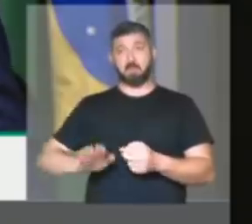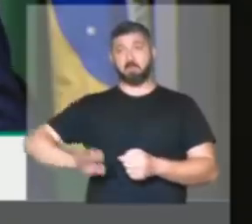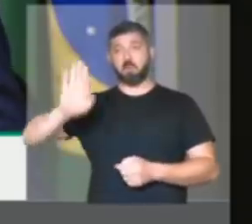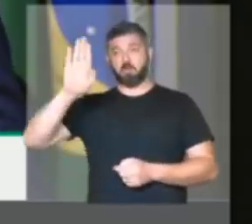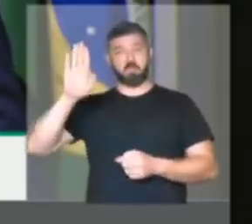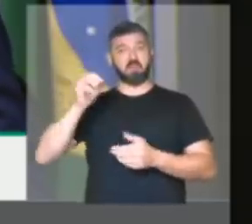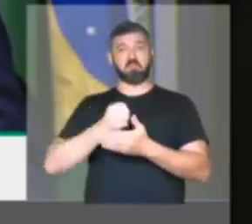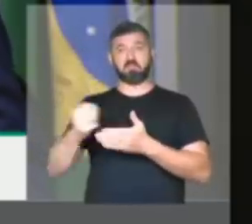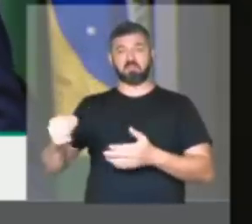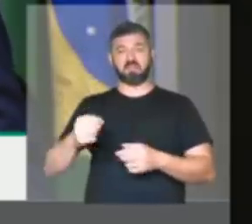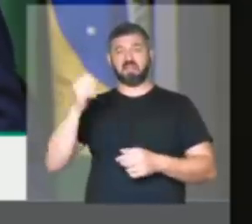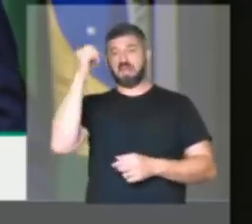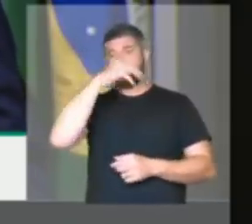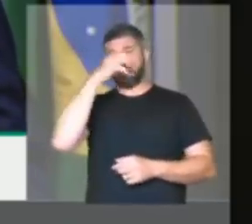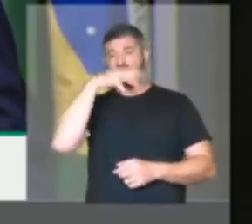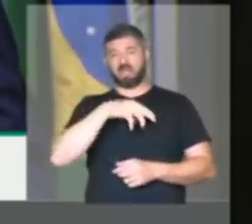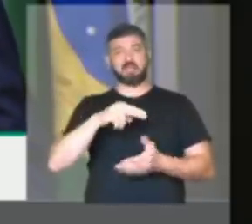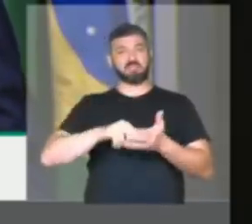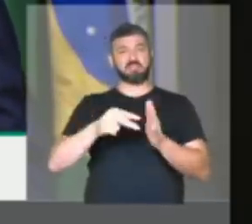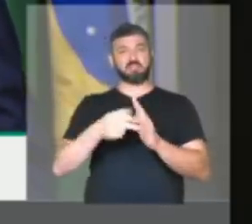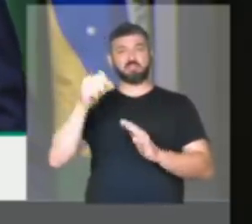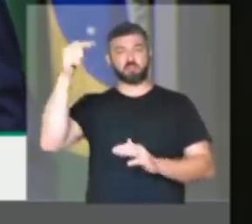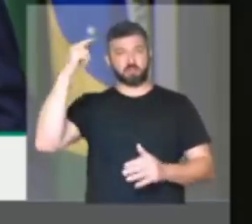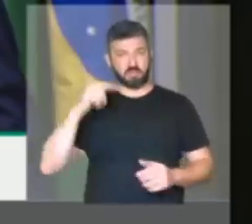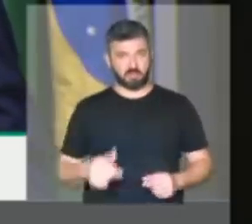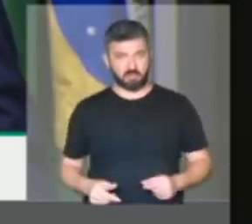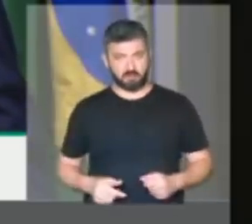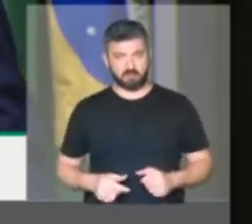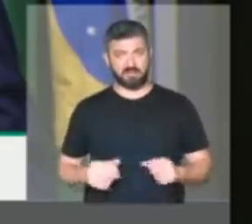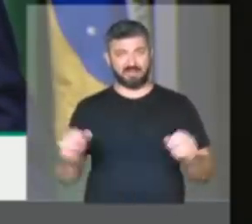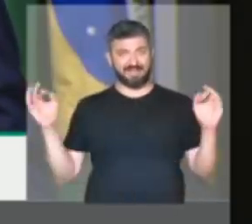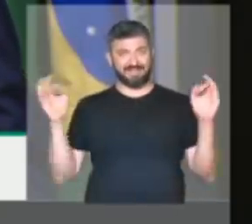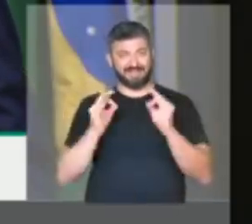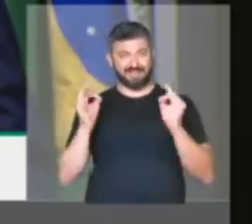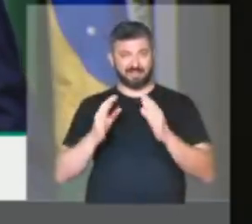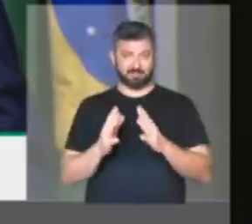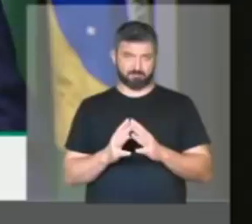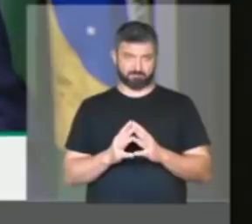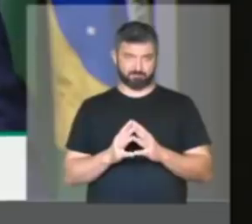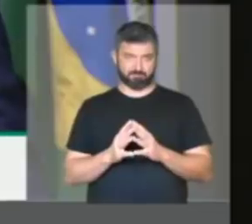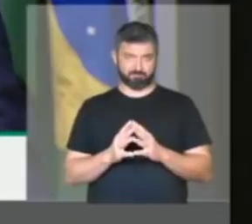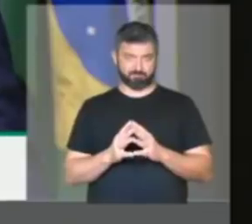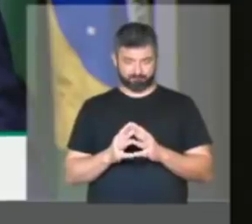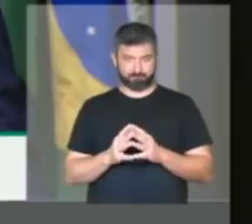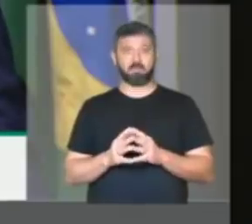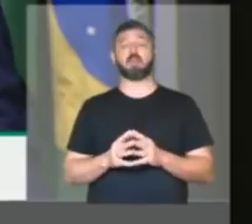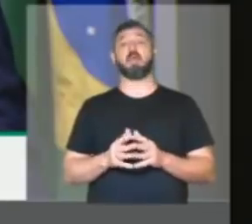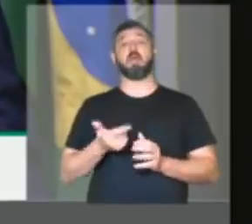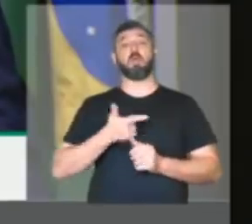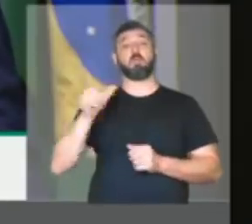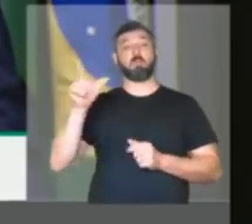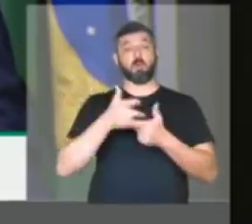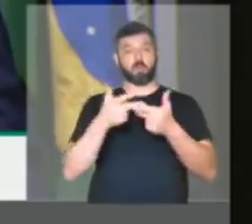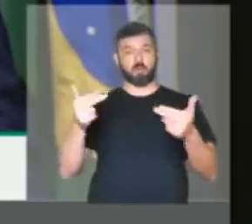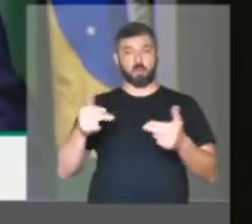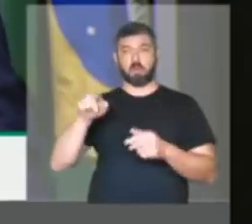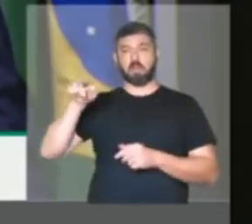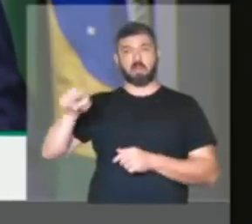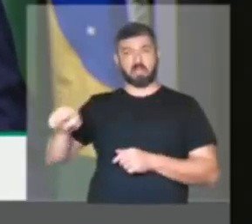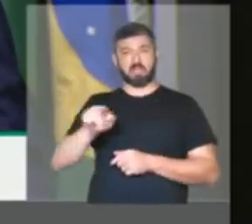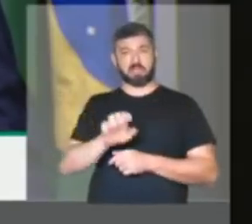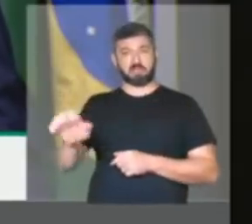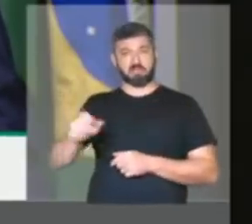promoveram um radicalismo sem sentido e sem fundamento nenhum. Um outro ponto, uma outra narrativa